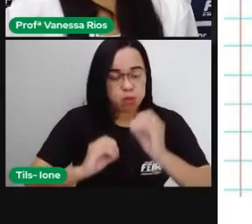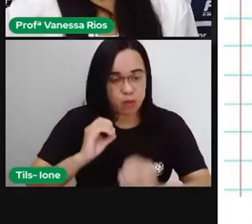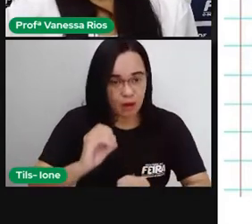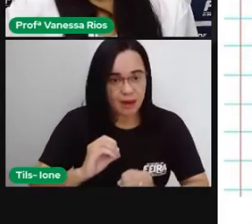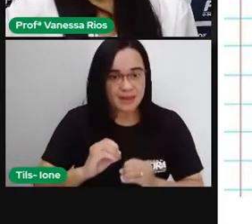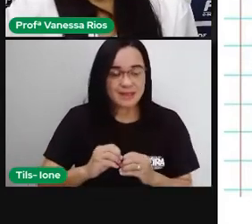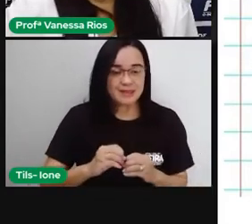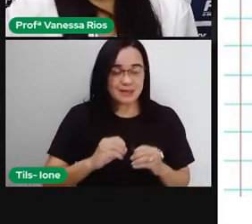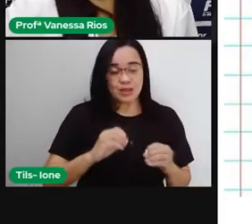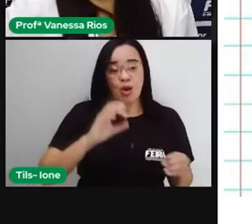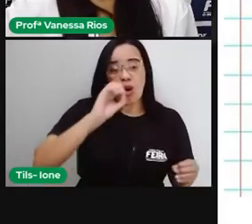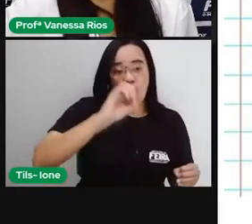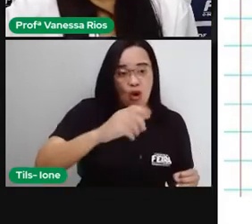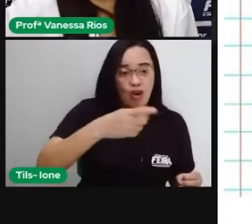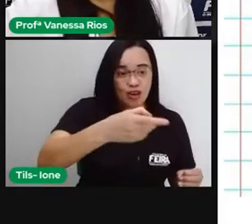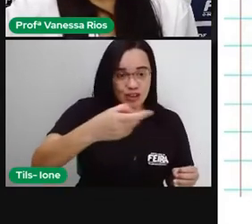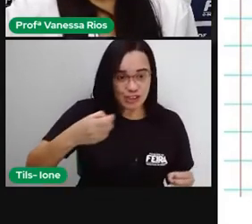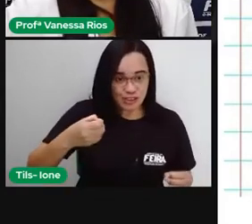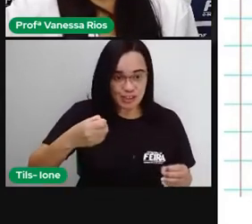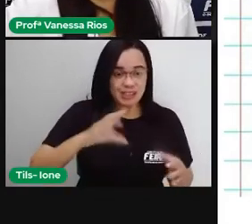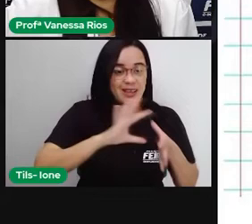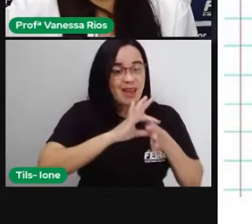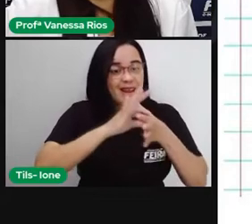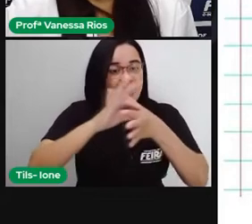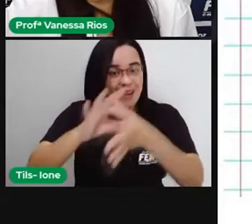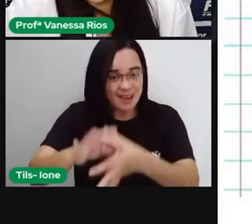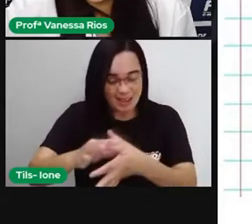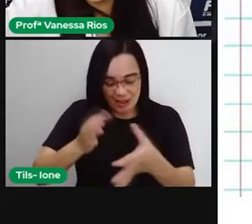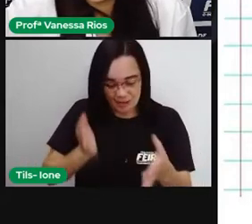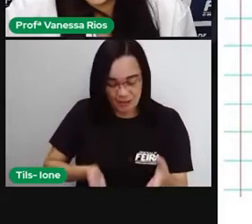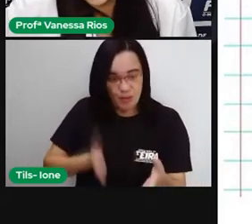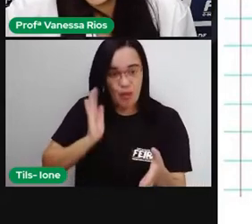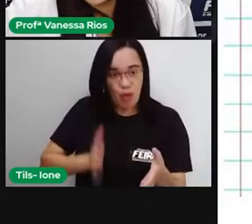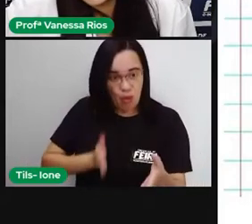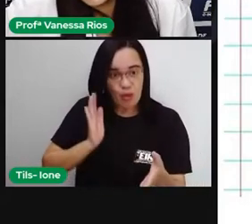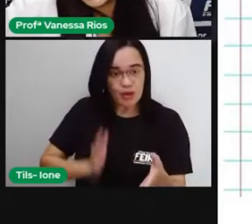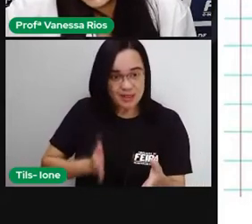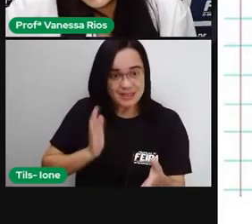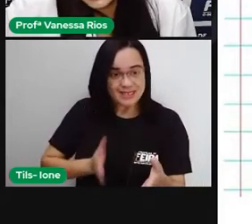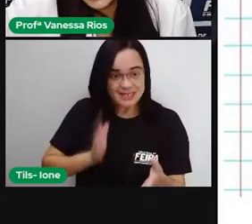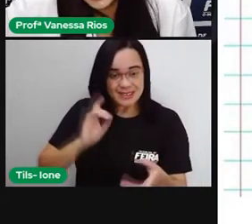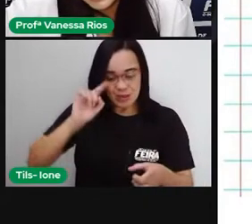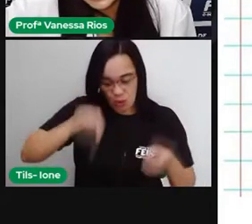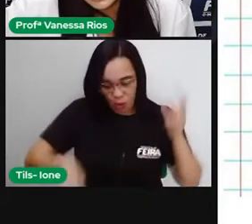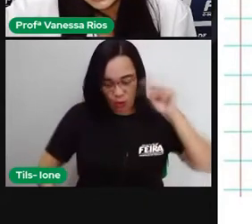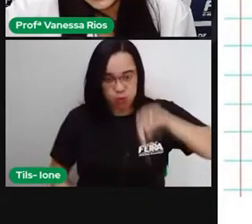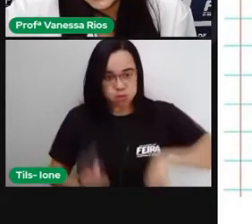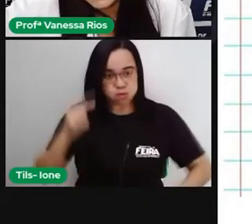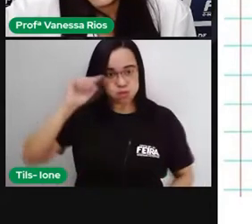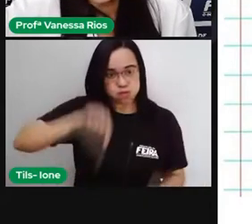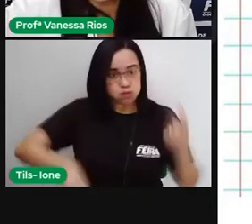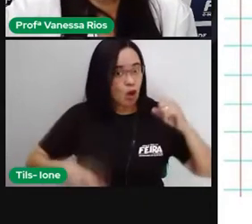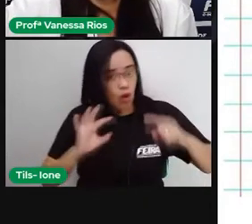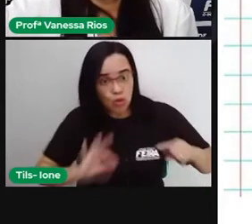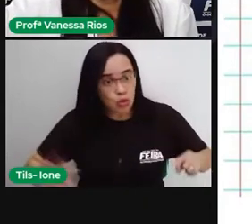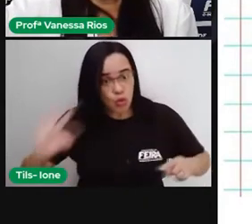leve para o coração. O coração recebe agora, passa para o resto do corpo, através da grande circulação,